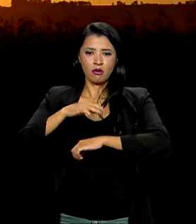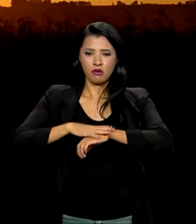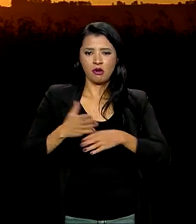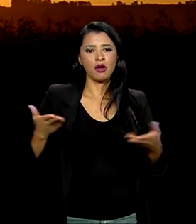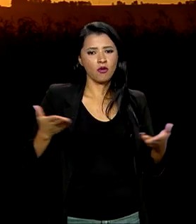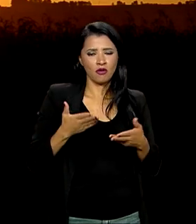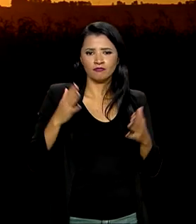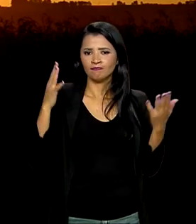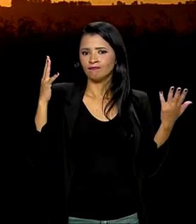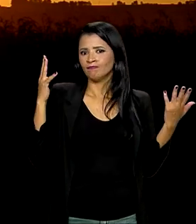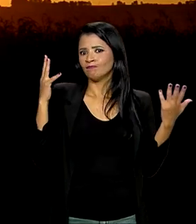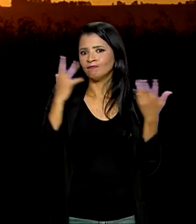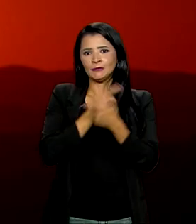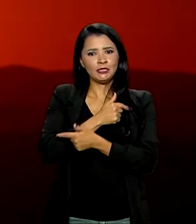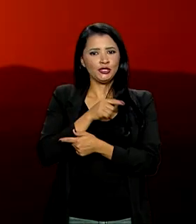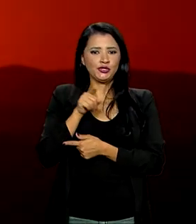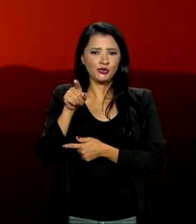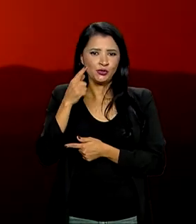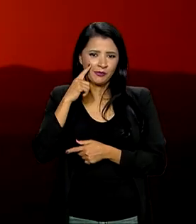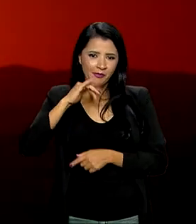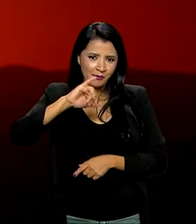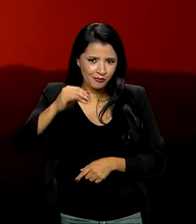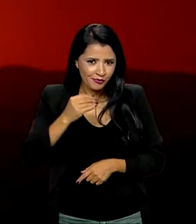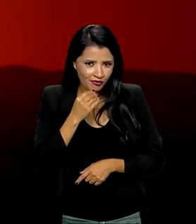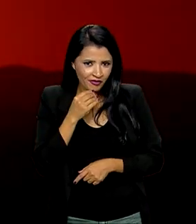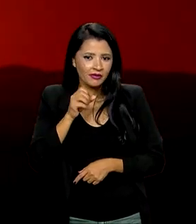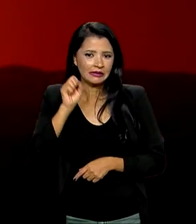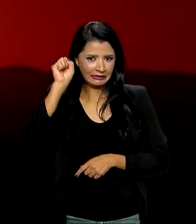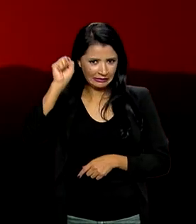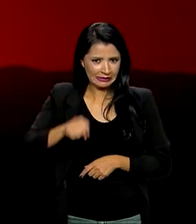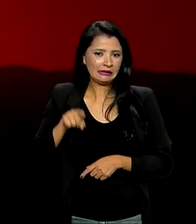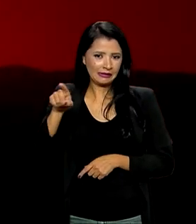espetáculo à parte. Aproveite esse sim, sem moderação.